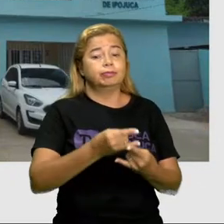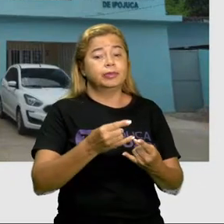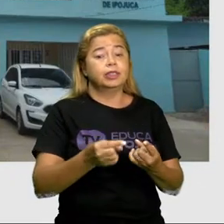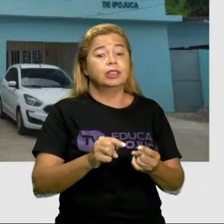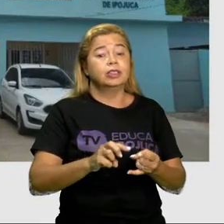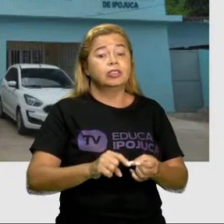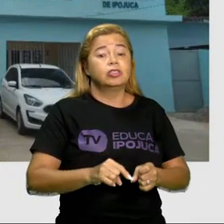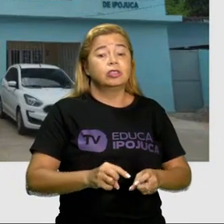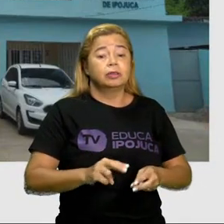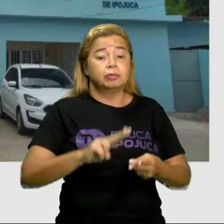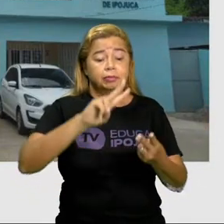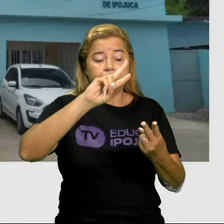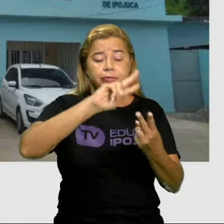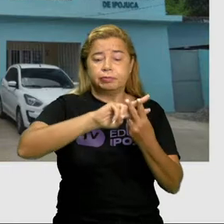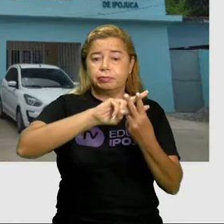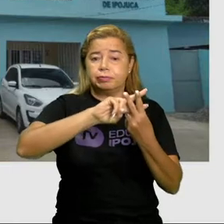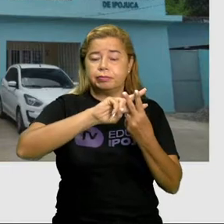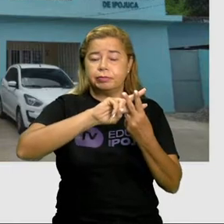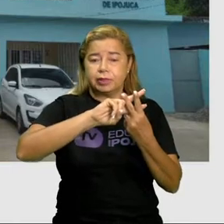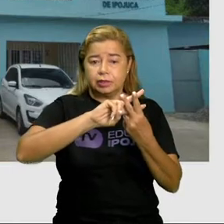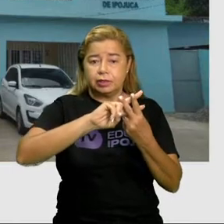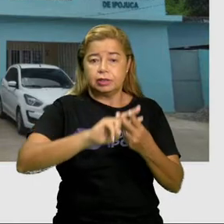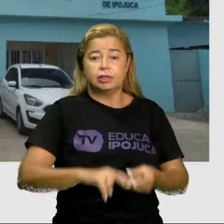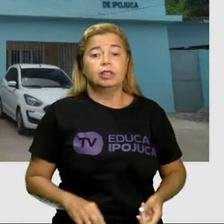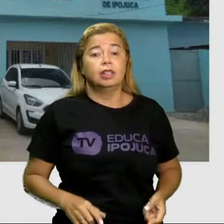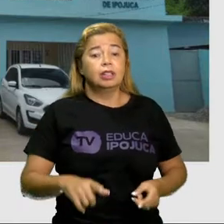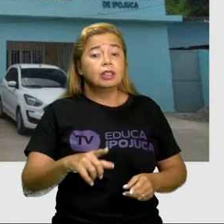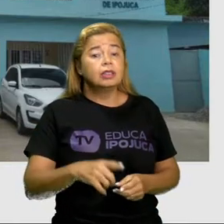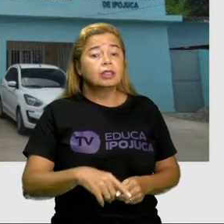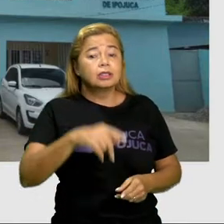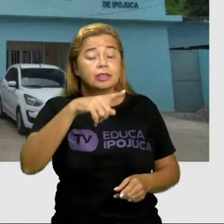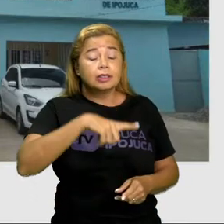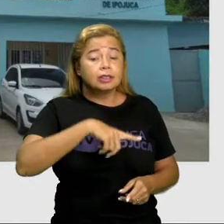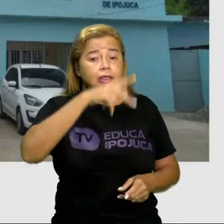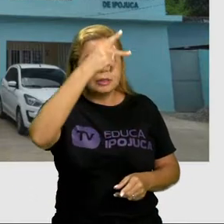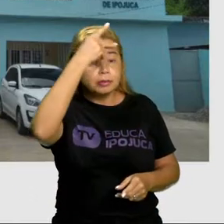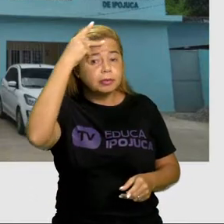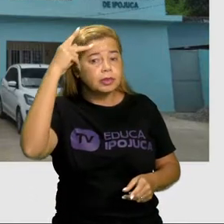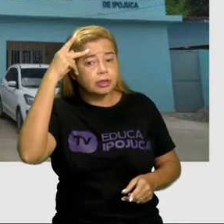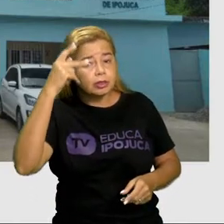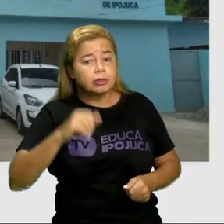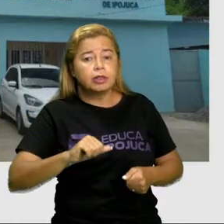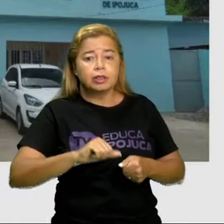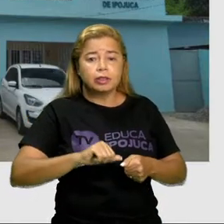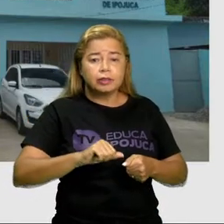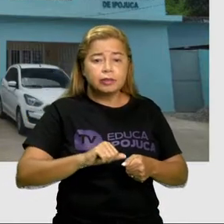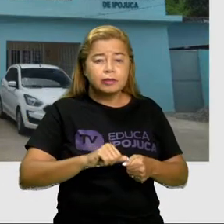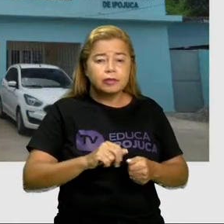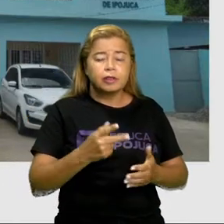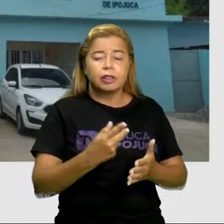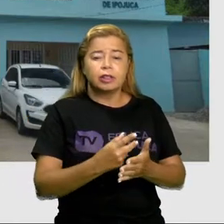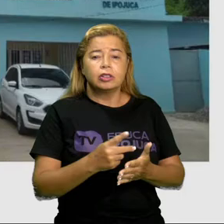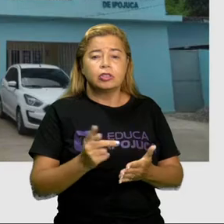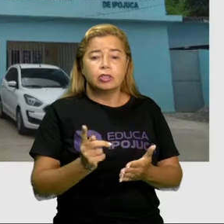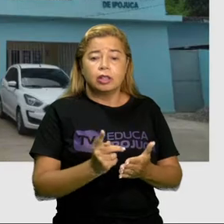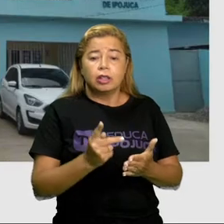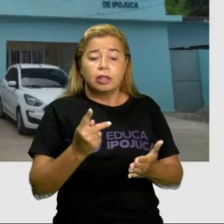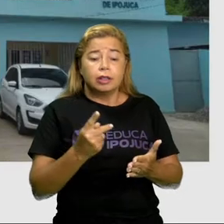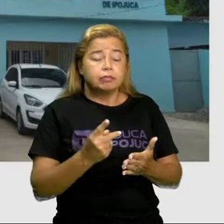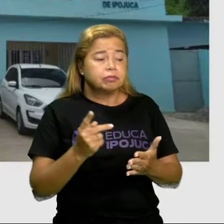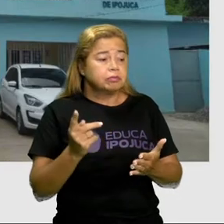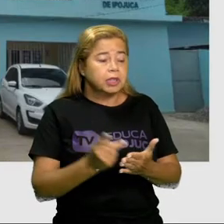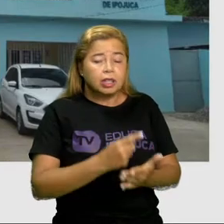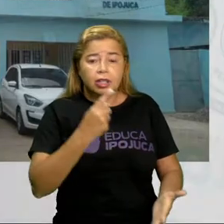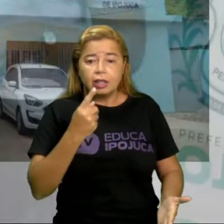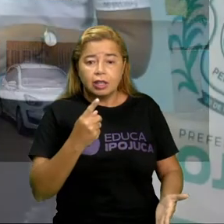presos em fragantes. Se alguém comete algum delito e a pessoa não está fazendo de acordo com a lei, o